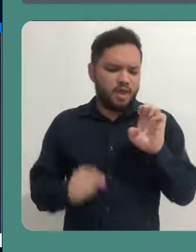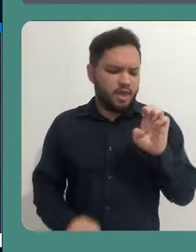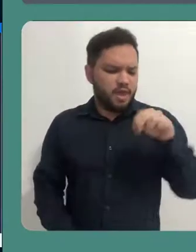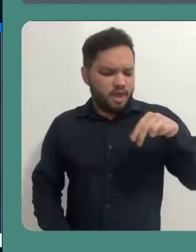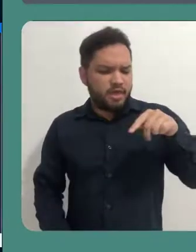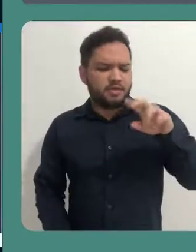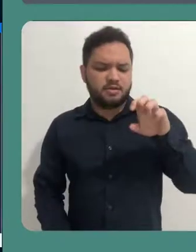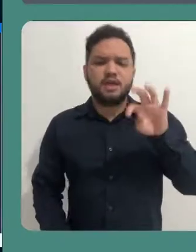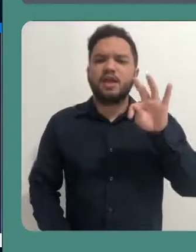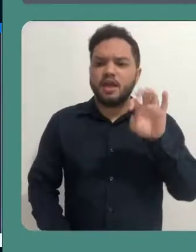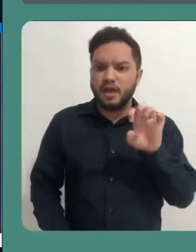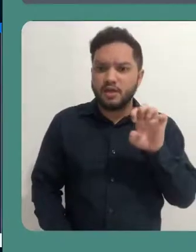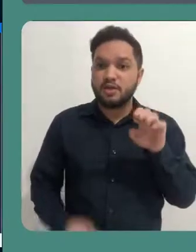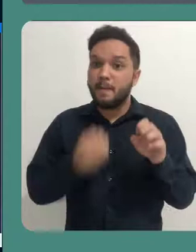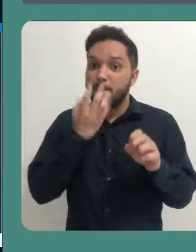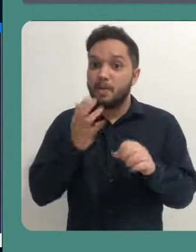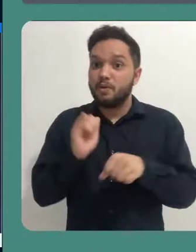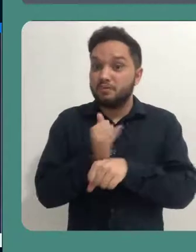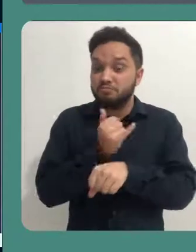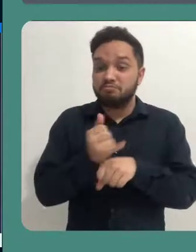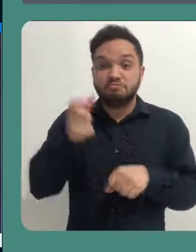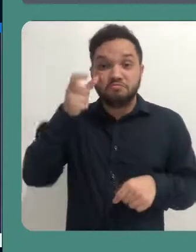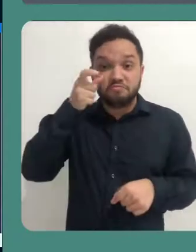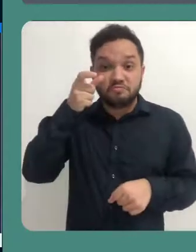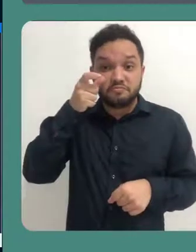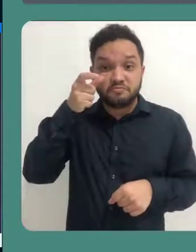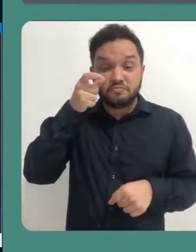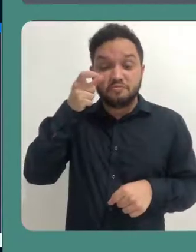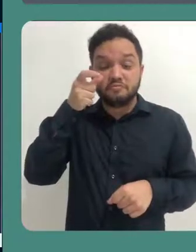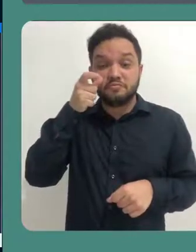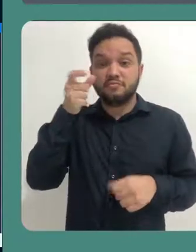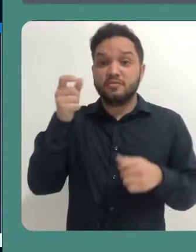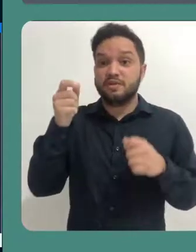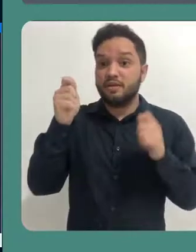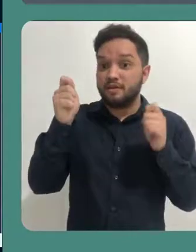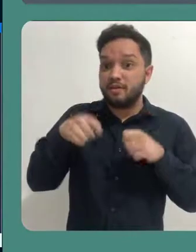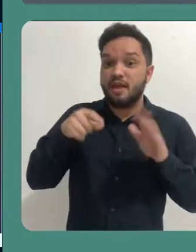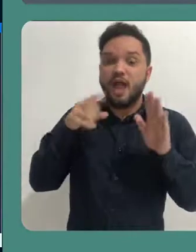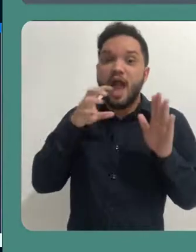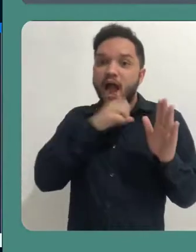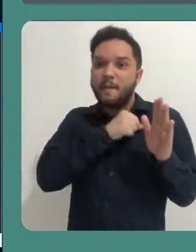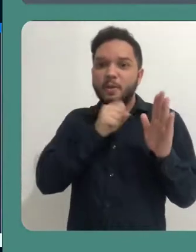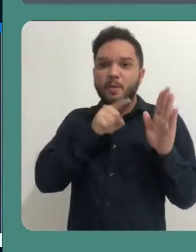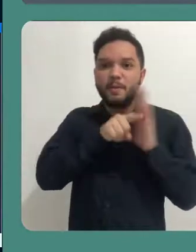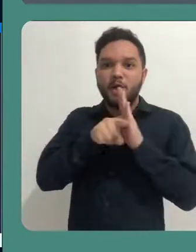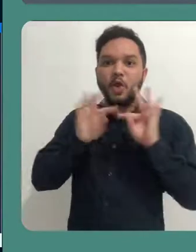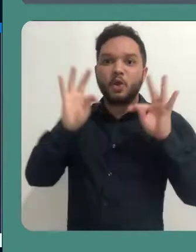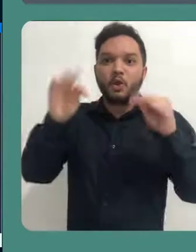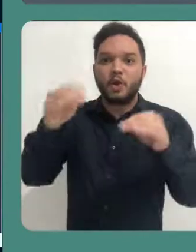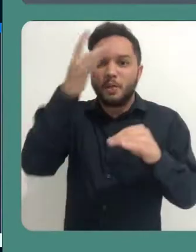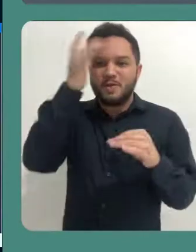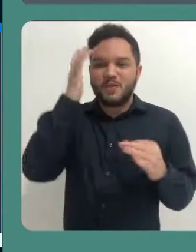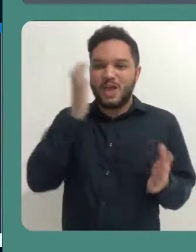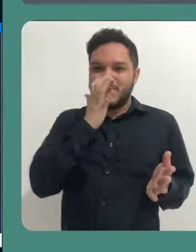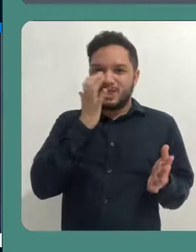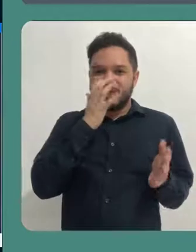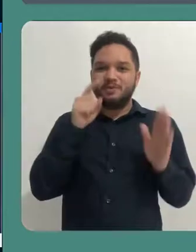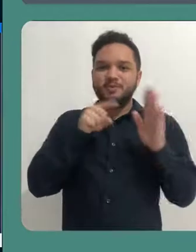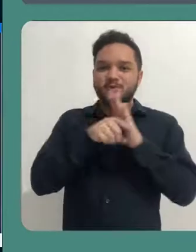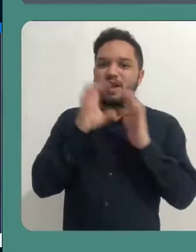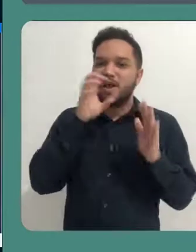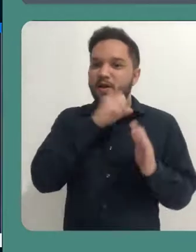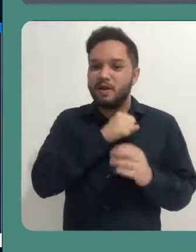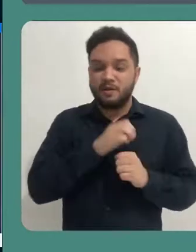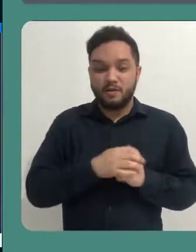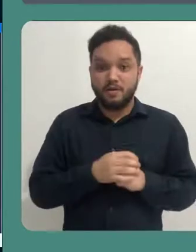A enquete é uma ferramenta muito interessante para você fazer perguntas rápidas a todos